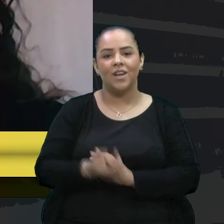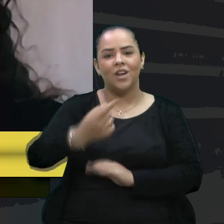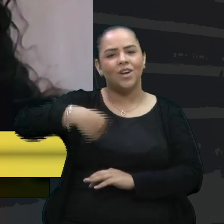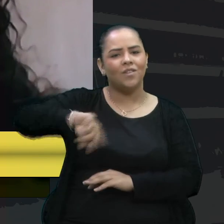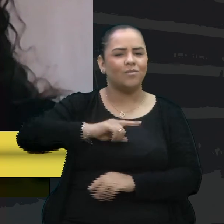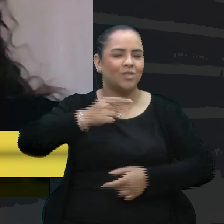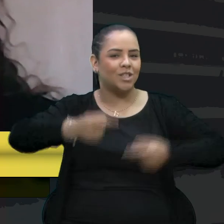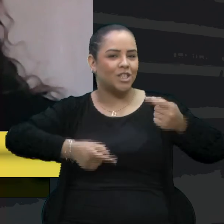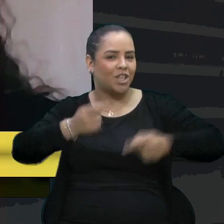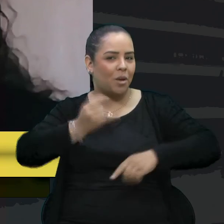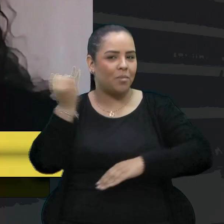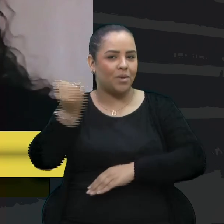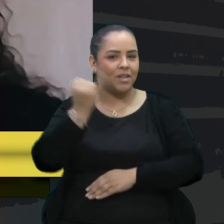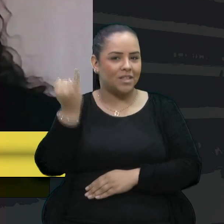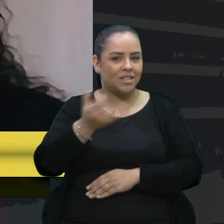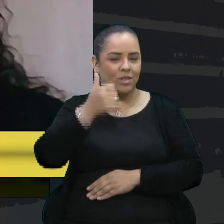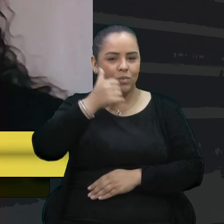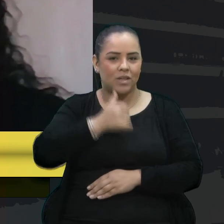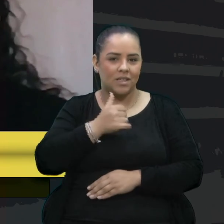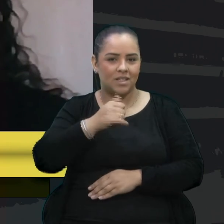importância das mulheres na política.